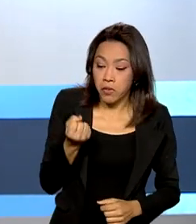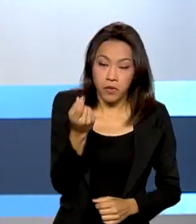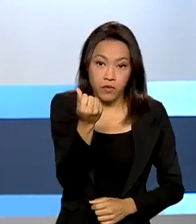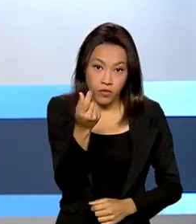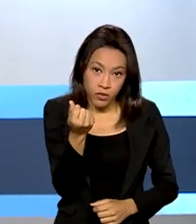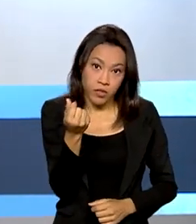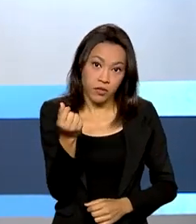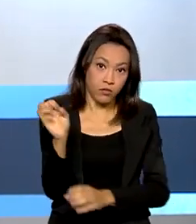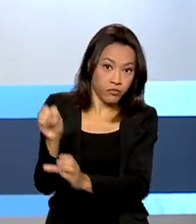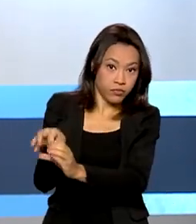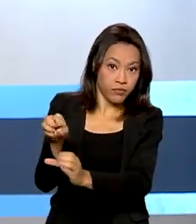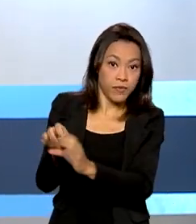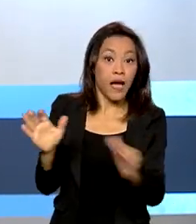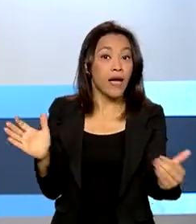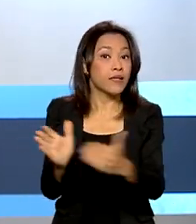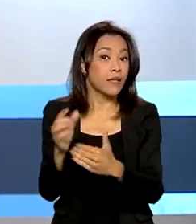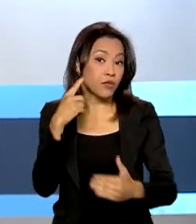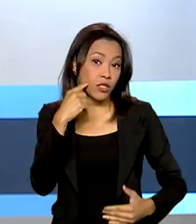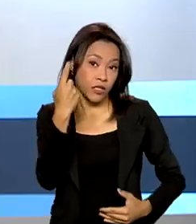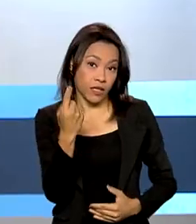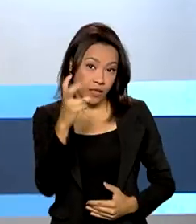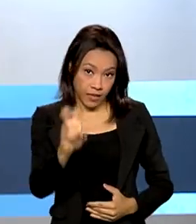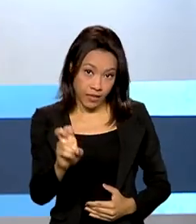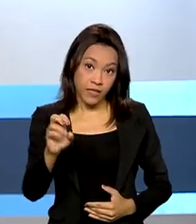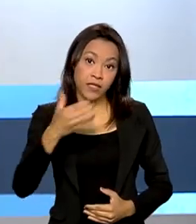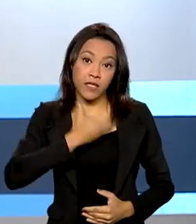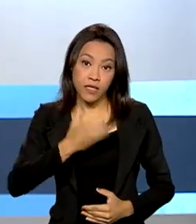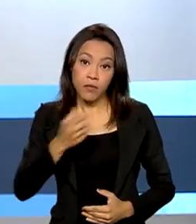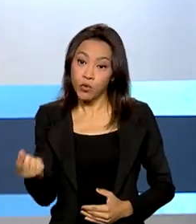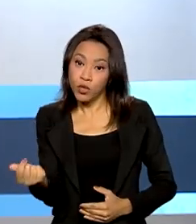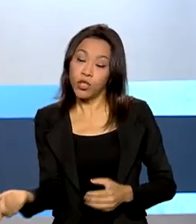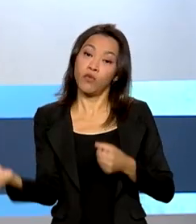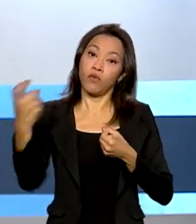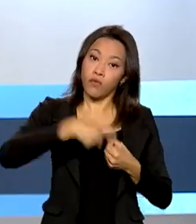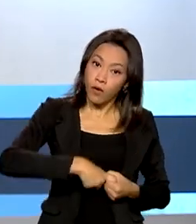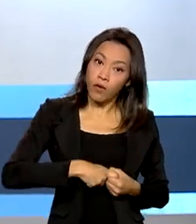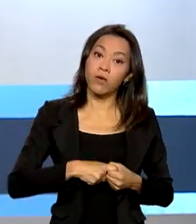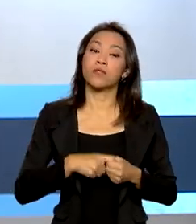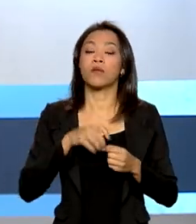social digital até 15 de dezembro, os recursos voltam para a conta do FGTS.